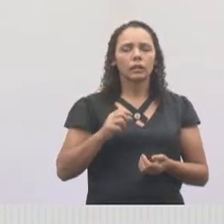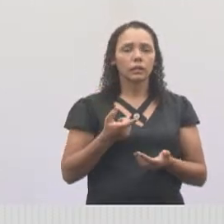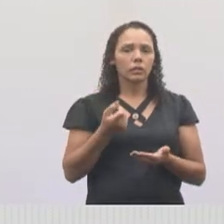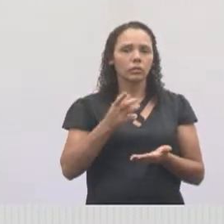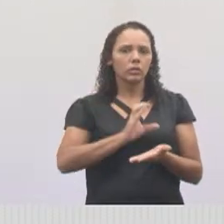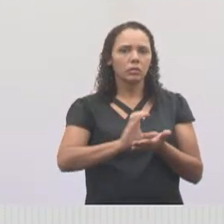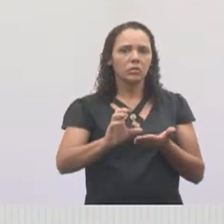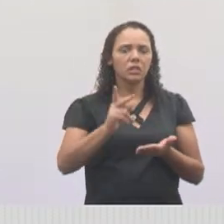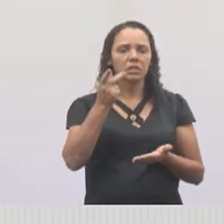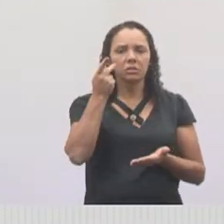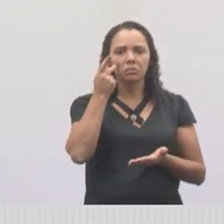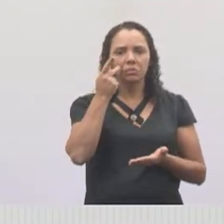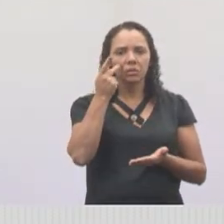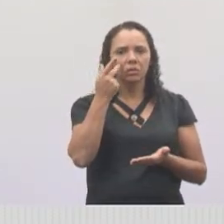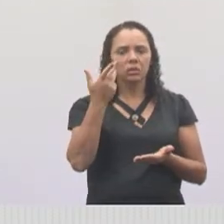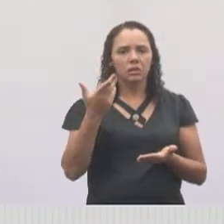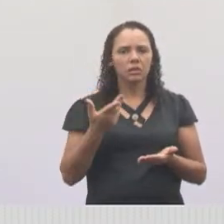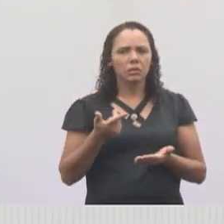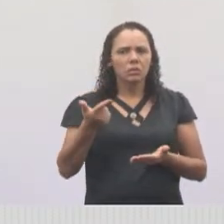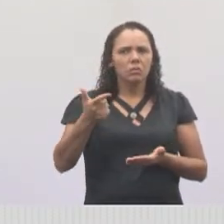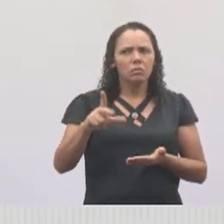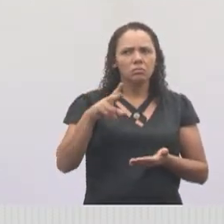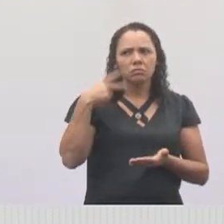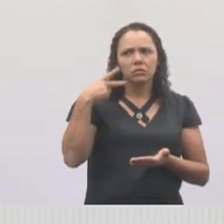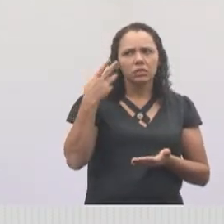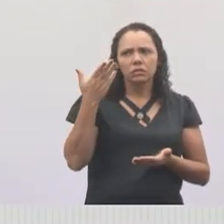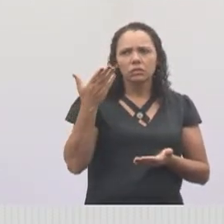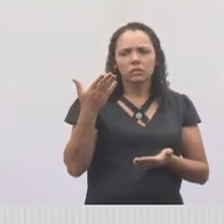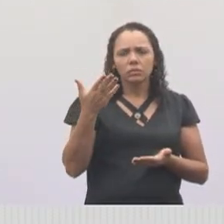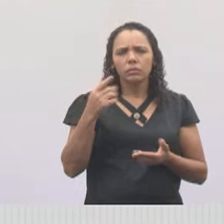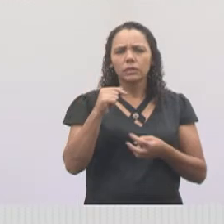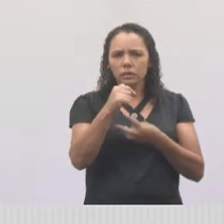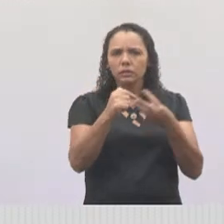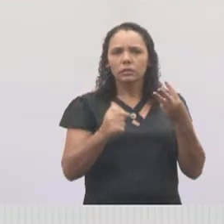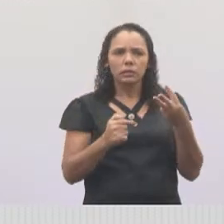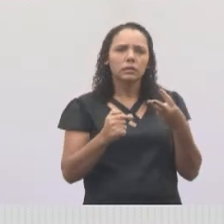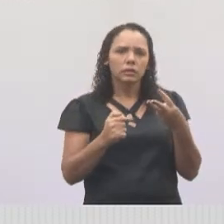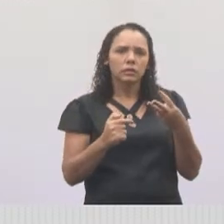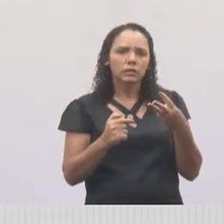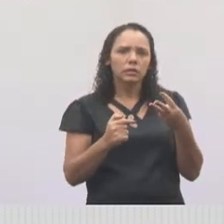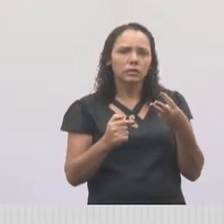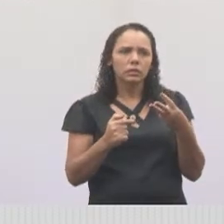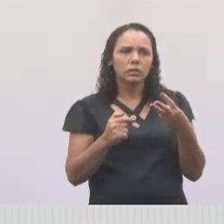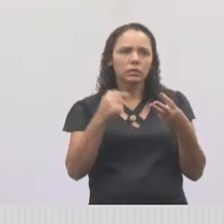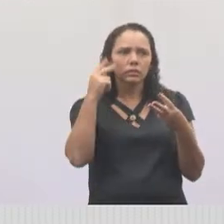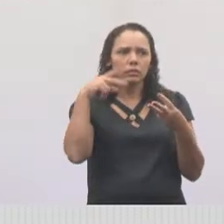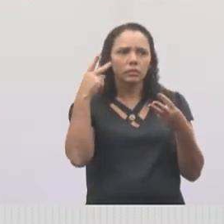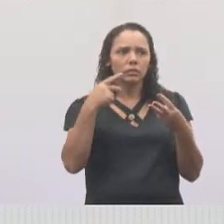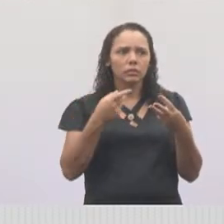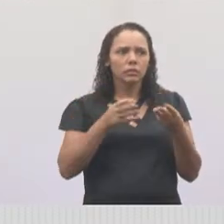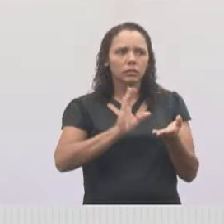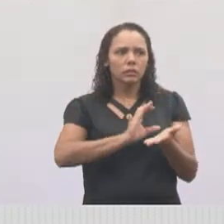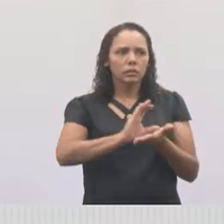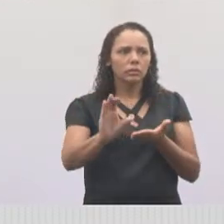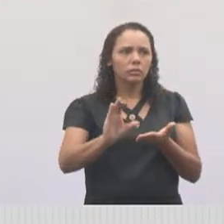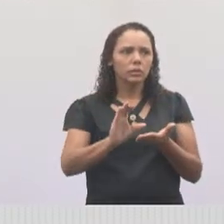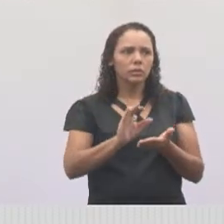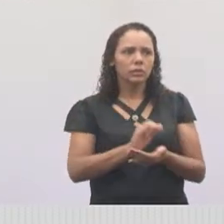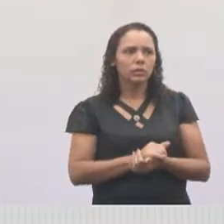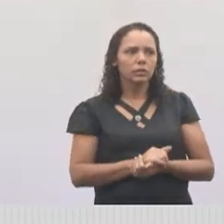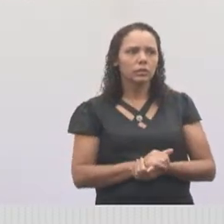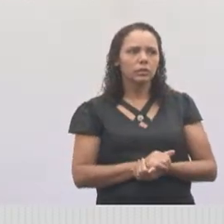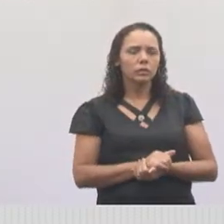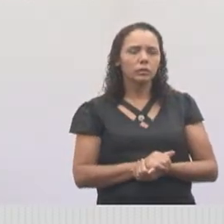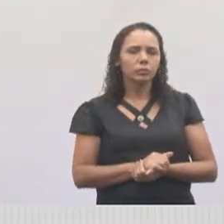E eu não me recordo do outro vereador, mas são três vereadores que têm emenda e possível para poder colocar